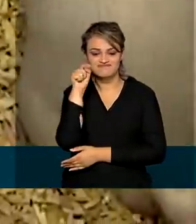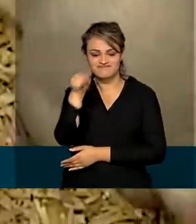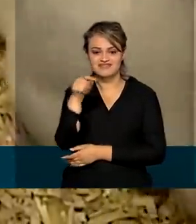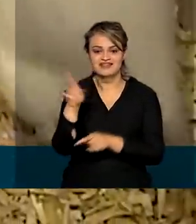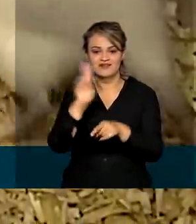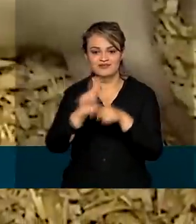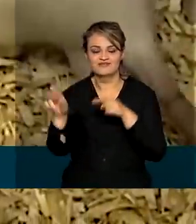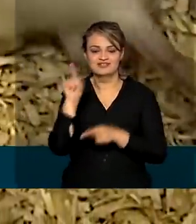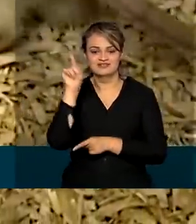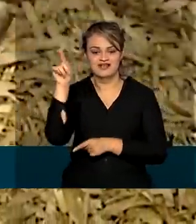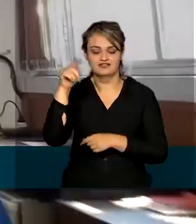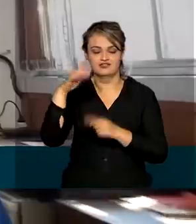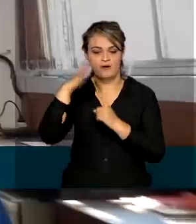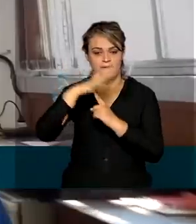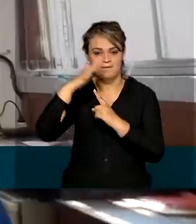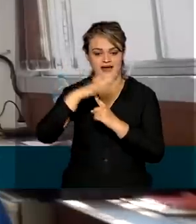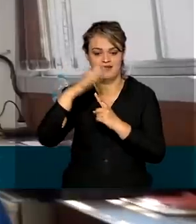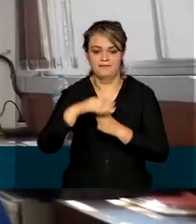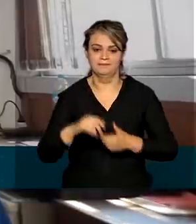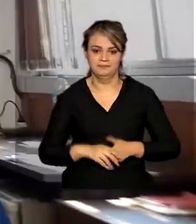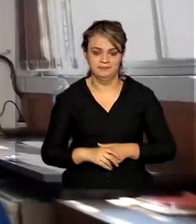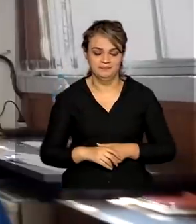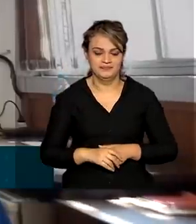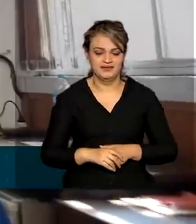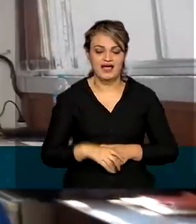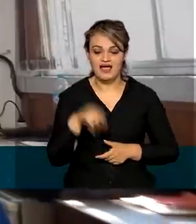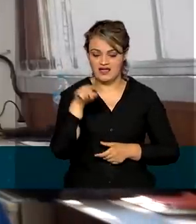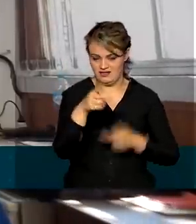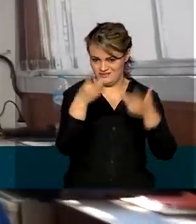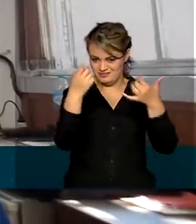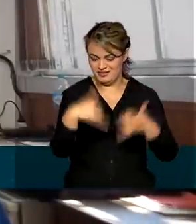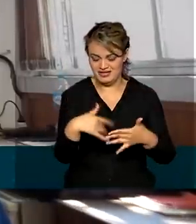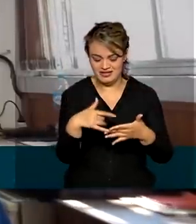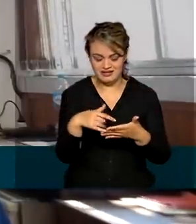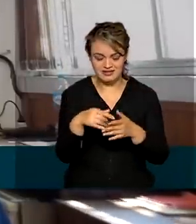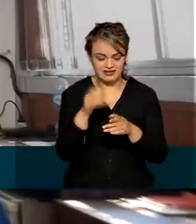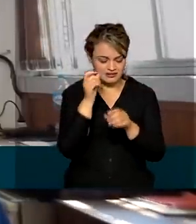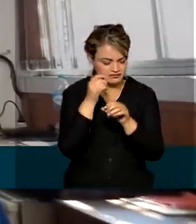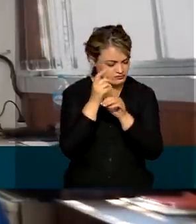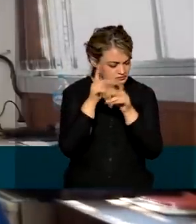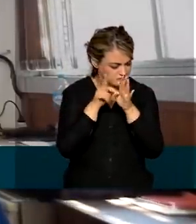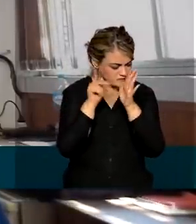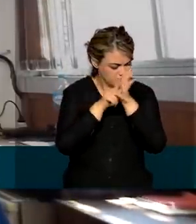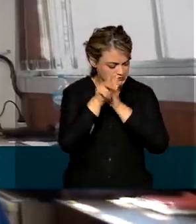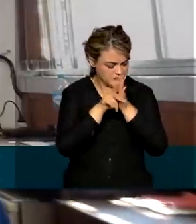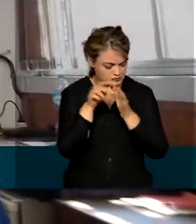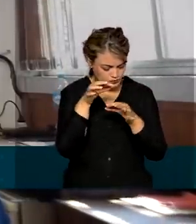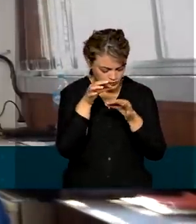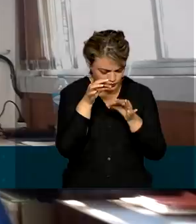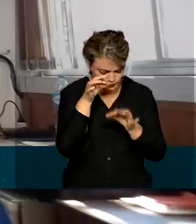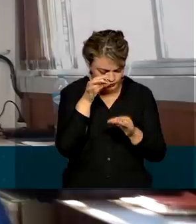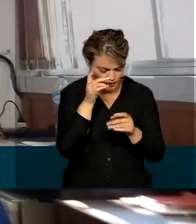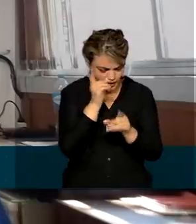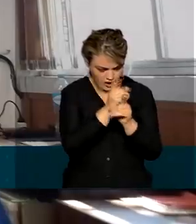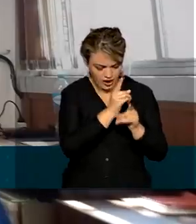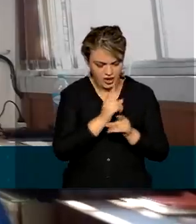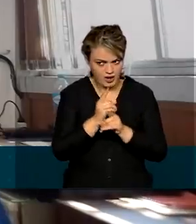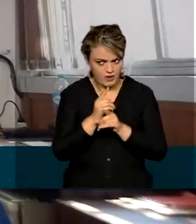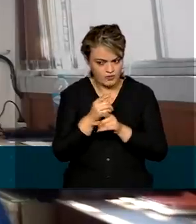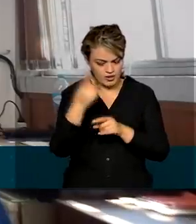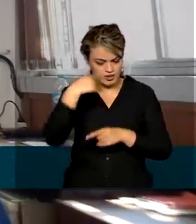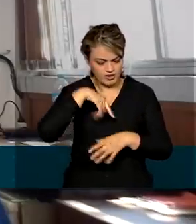Universidade Federal do Paraná. Essas partículas se mostraram bastante eficientes em ativar a resposta imune. Elas